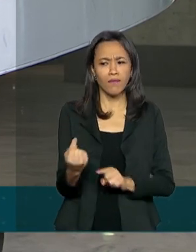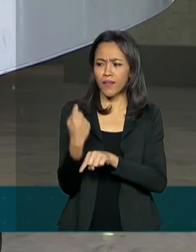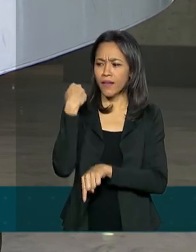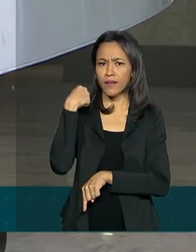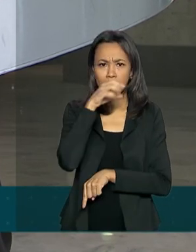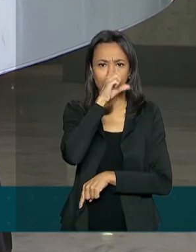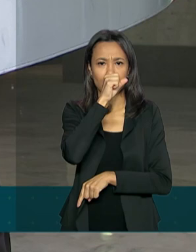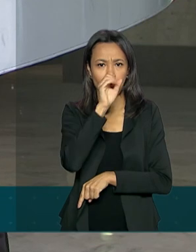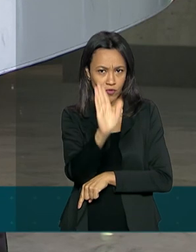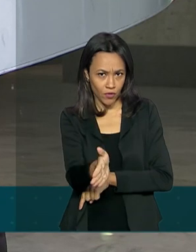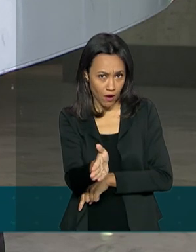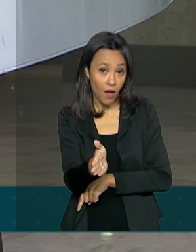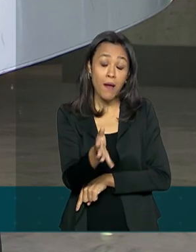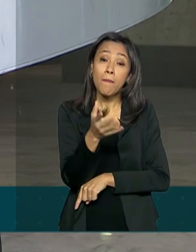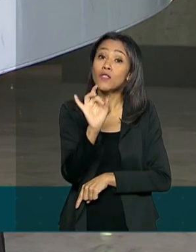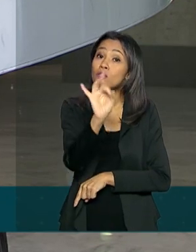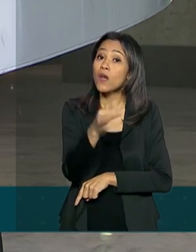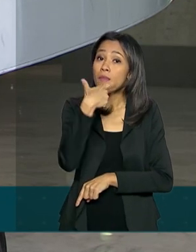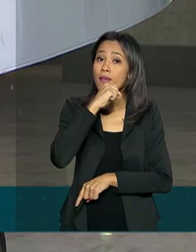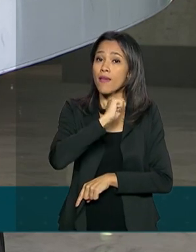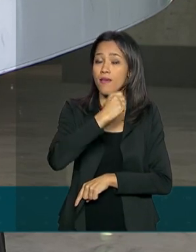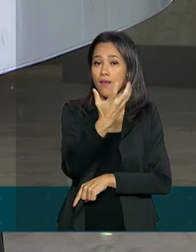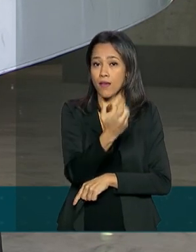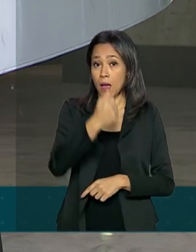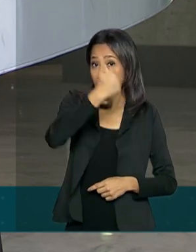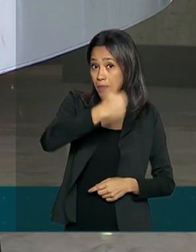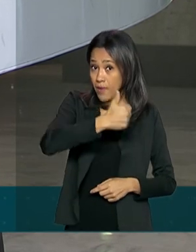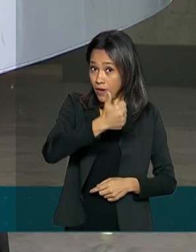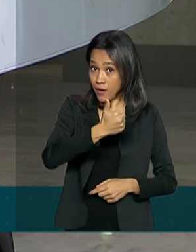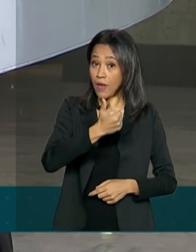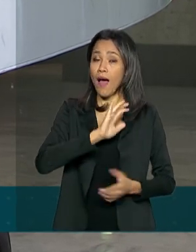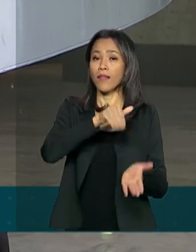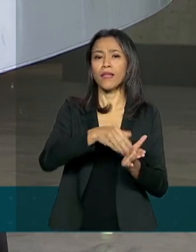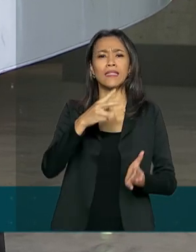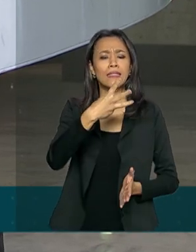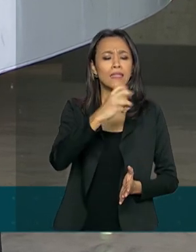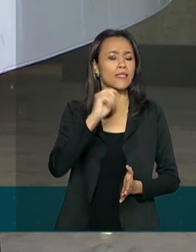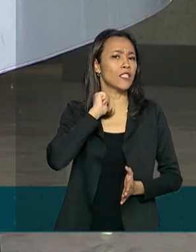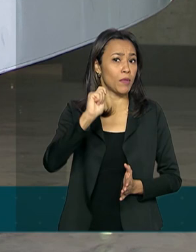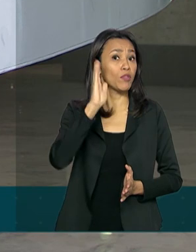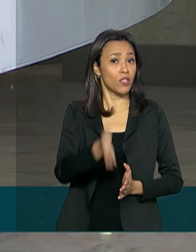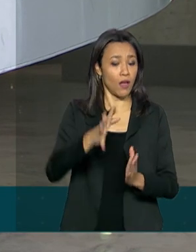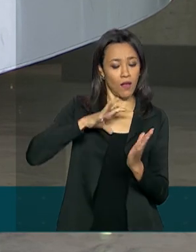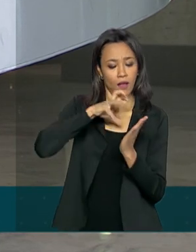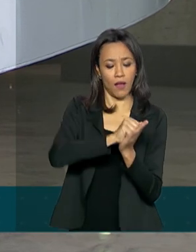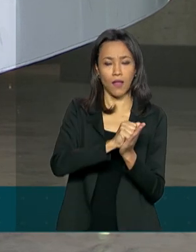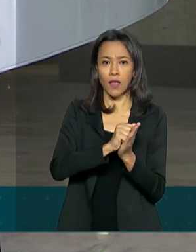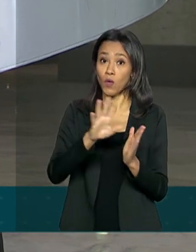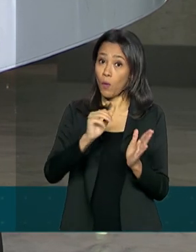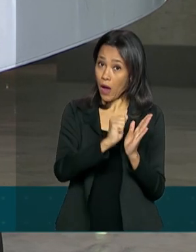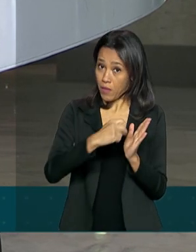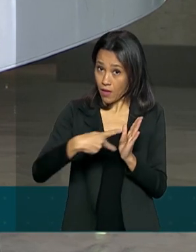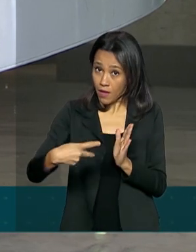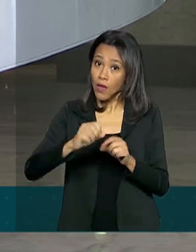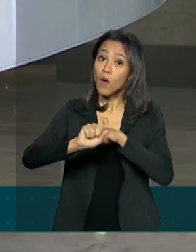sábado, mas só pra quem recebeu a primeira parcela até 30 de abril e fez o cadastro pelo site ou pelo